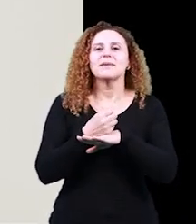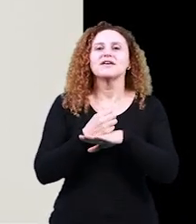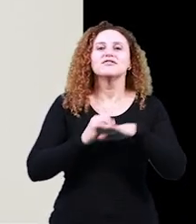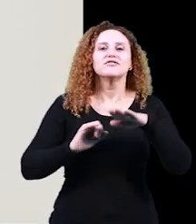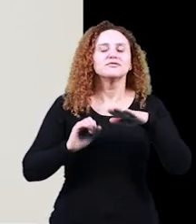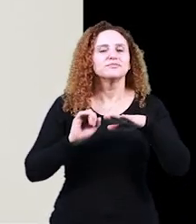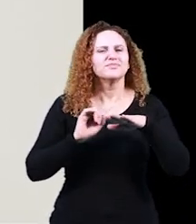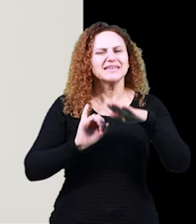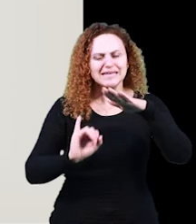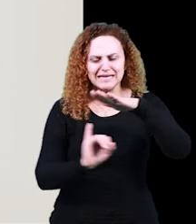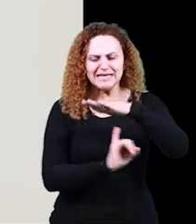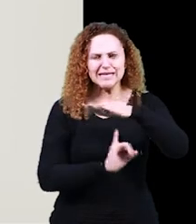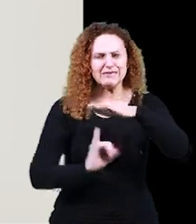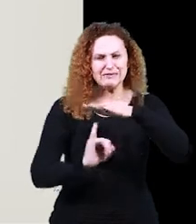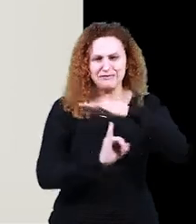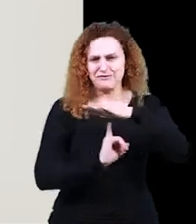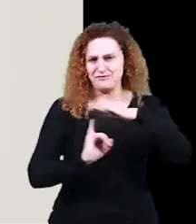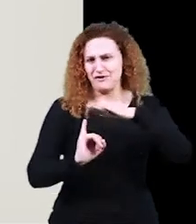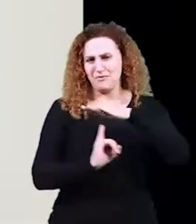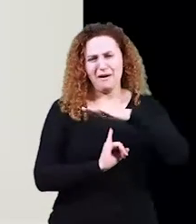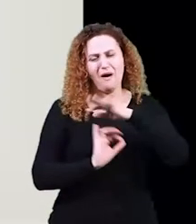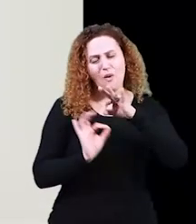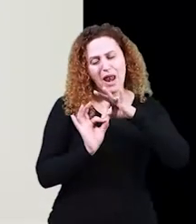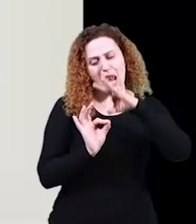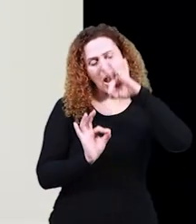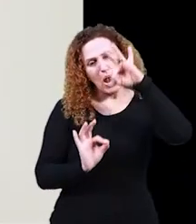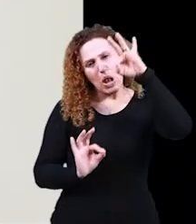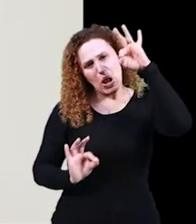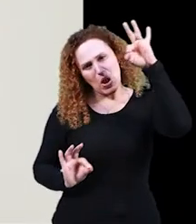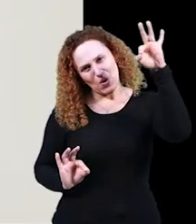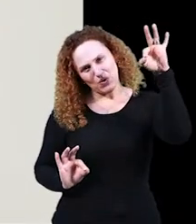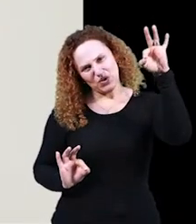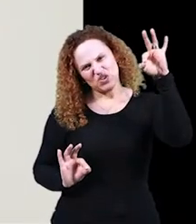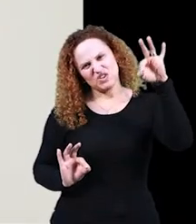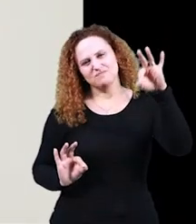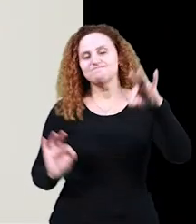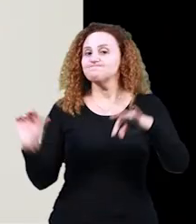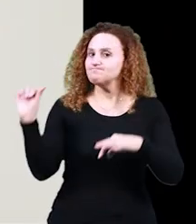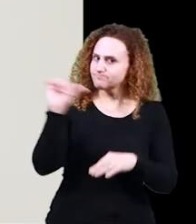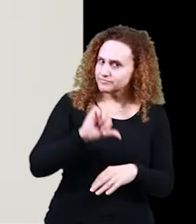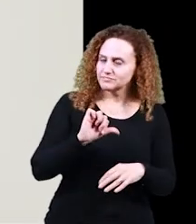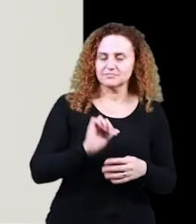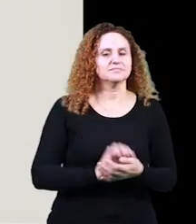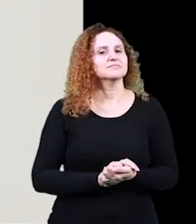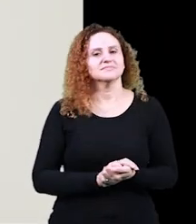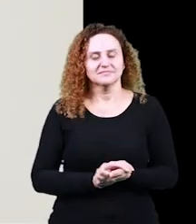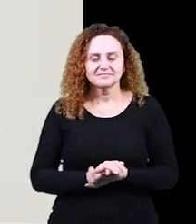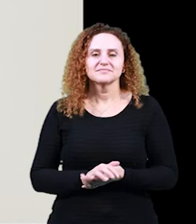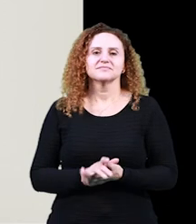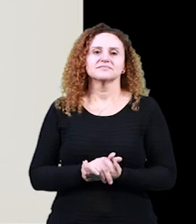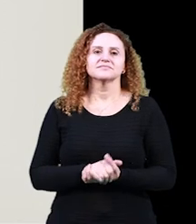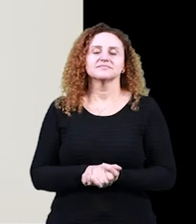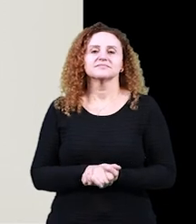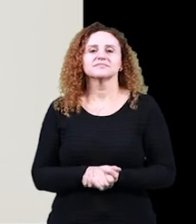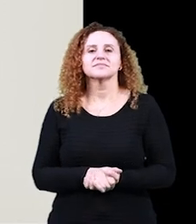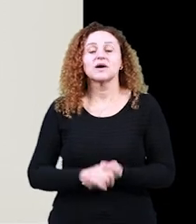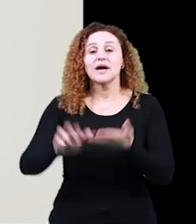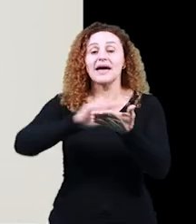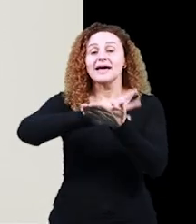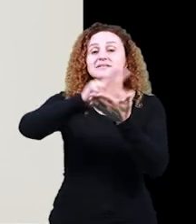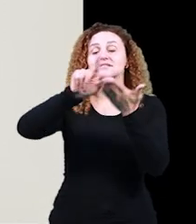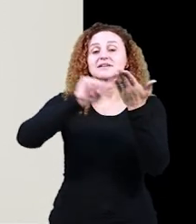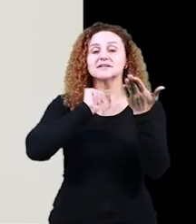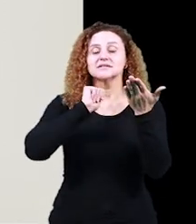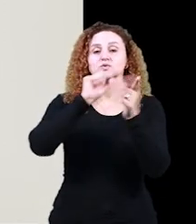socialmente. Quanto mais longe da norma culta, mais estigmatizada, processo contrário, né? A